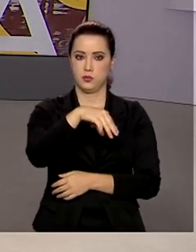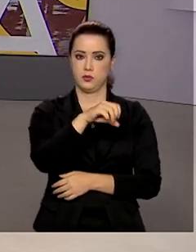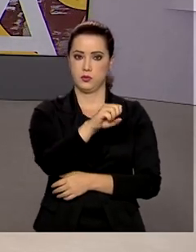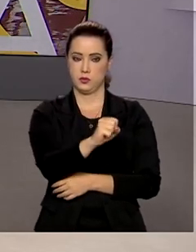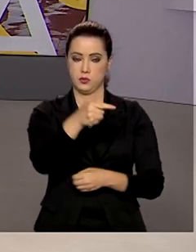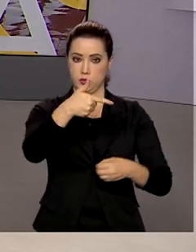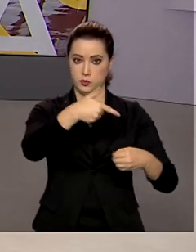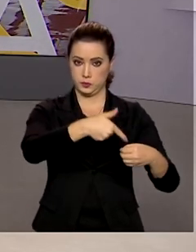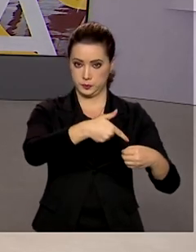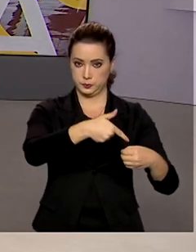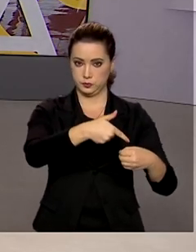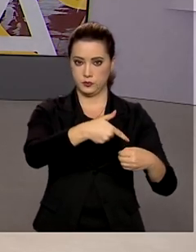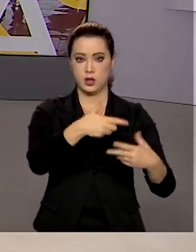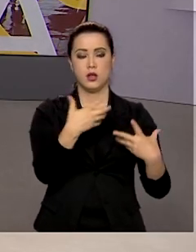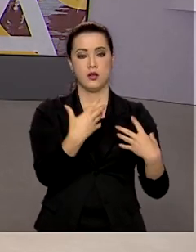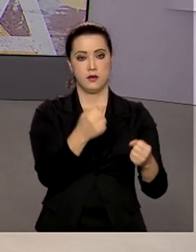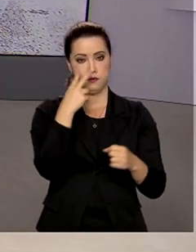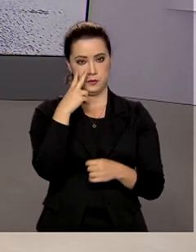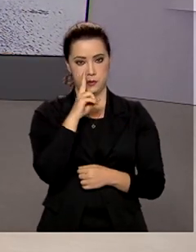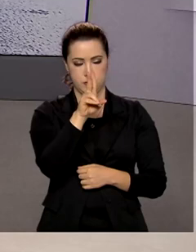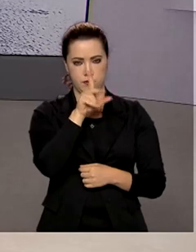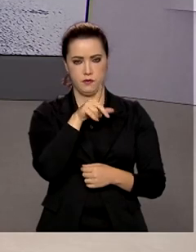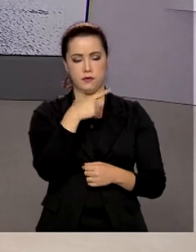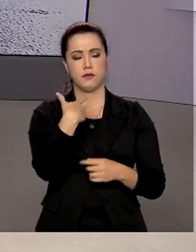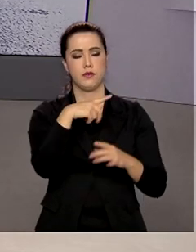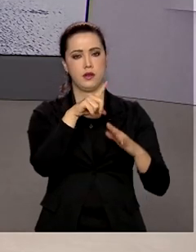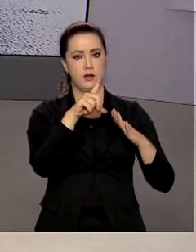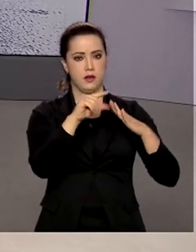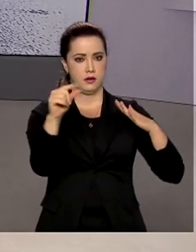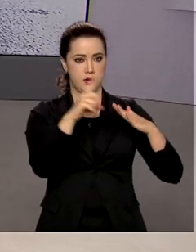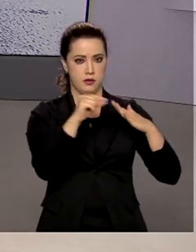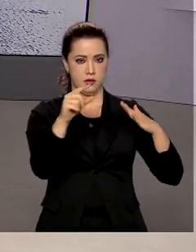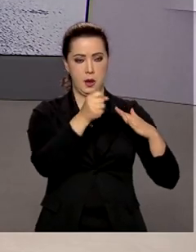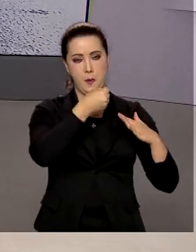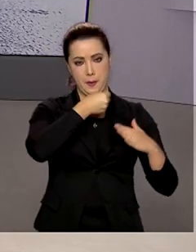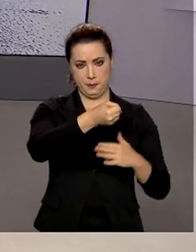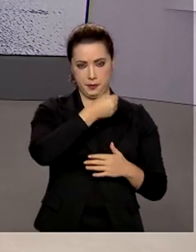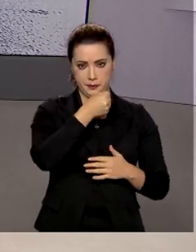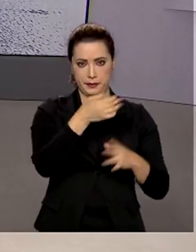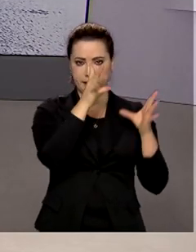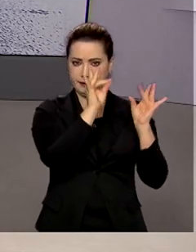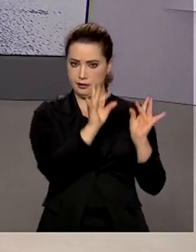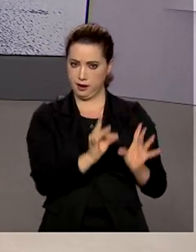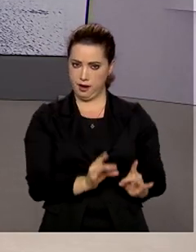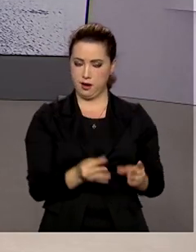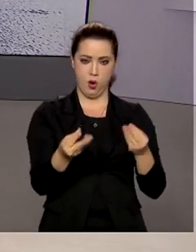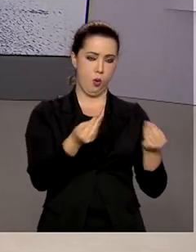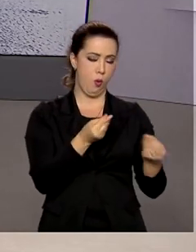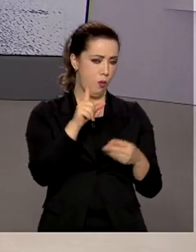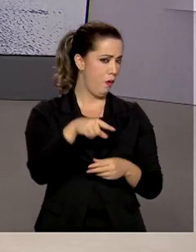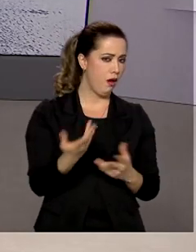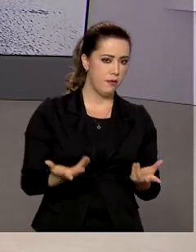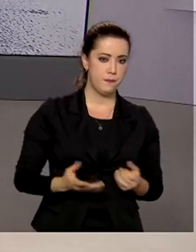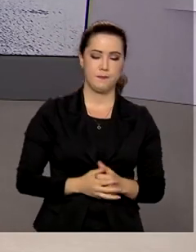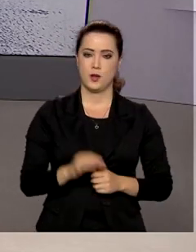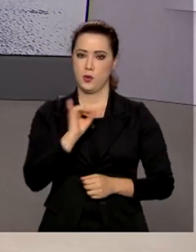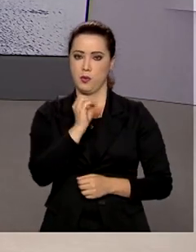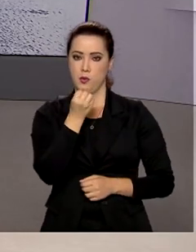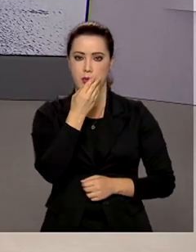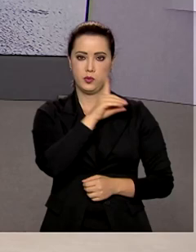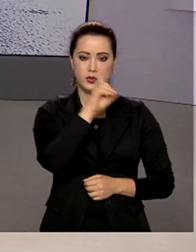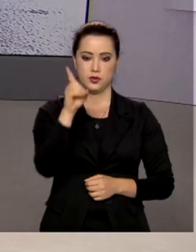combustíveis. Vamos ao Palácio do Planalto, o repórter Glauco de Queiroz tem mais informações pra gente sobre esse assunto. Oi Glauco, bom dia.